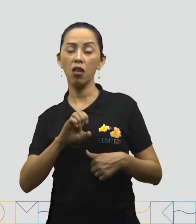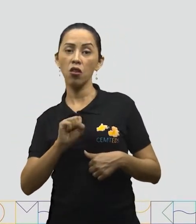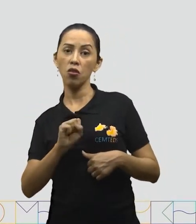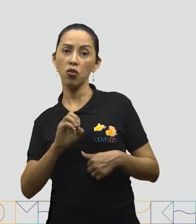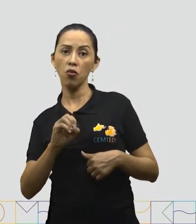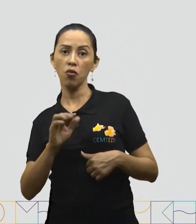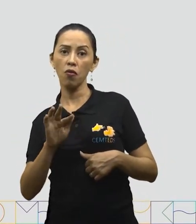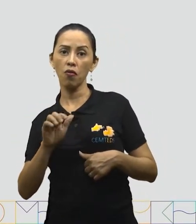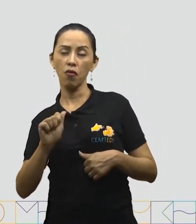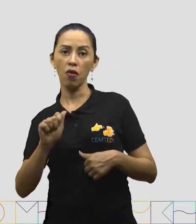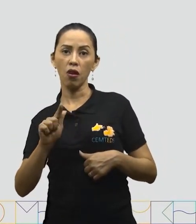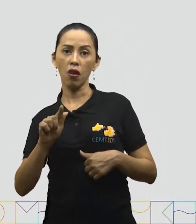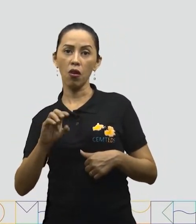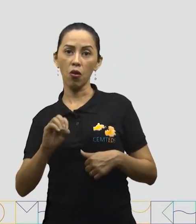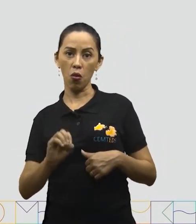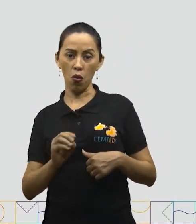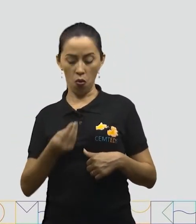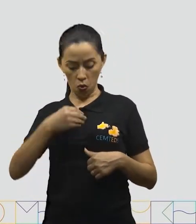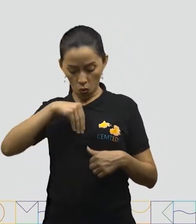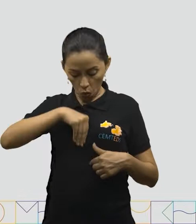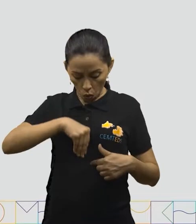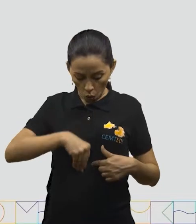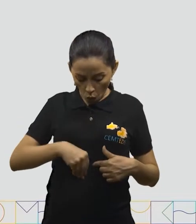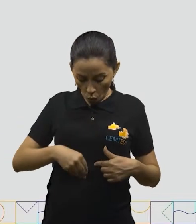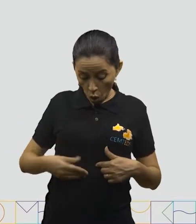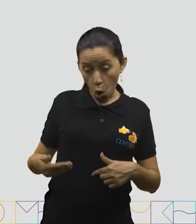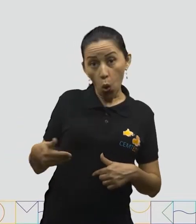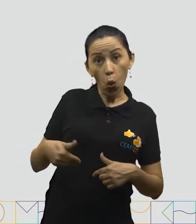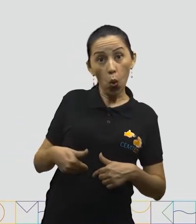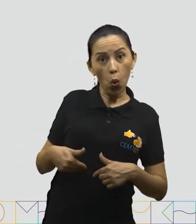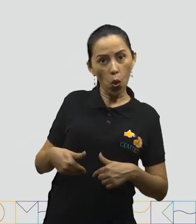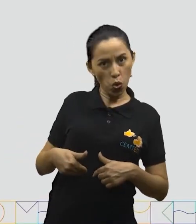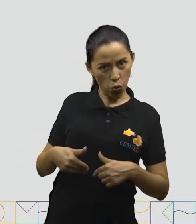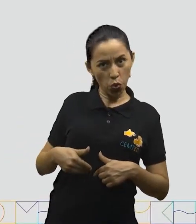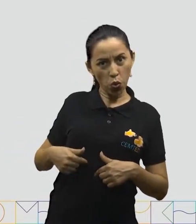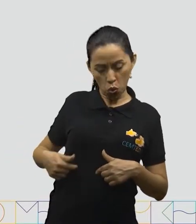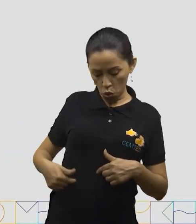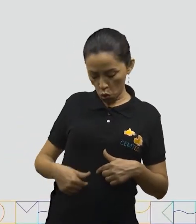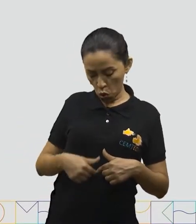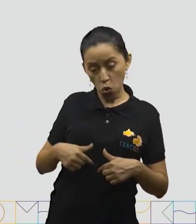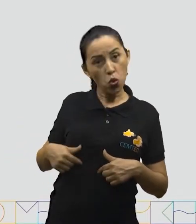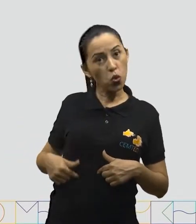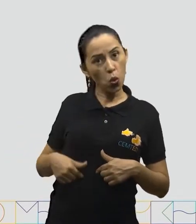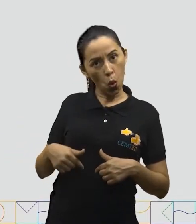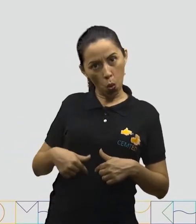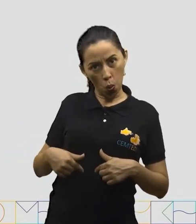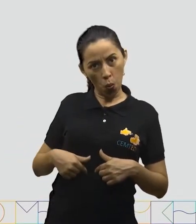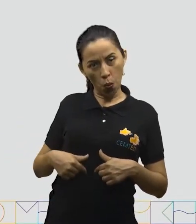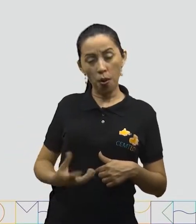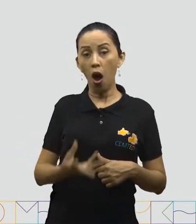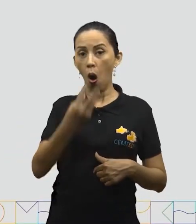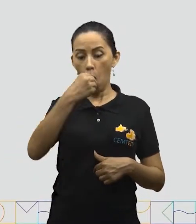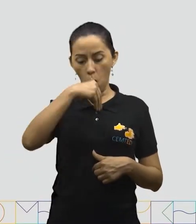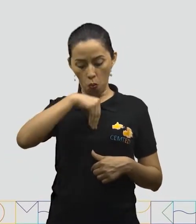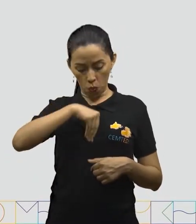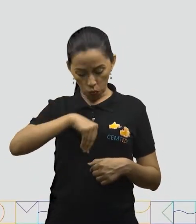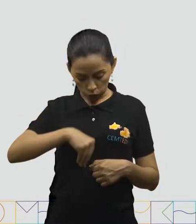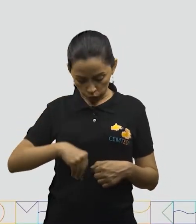No estômago, algumas substâncias produzidas pelo próprio órgão são ejetadas no bolo alimentar.